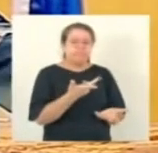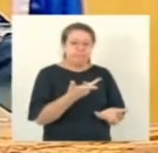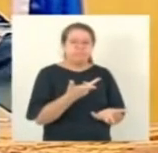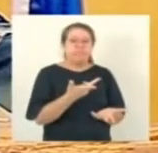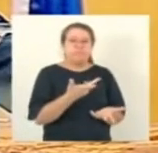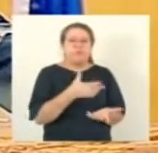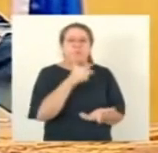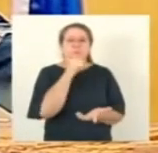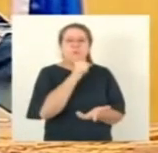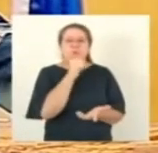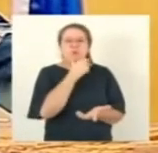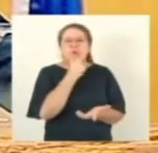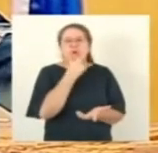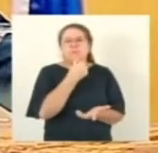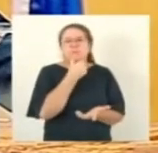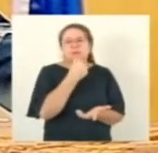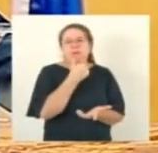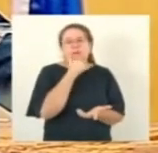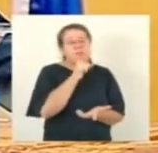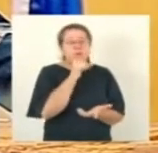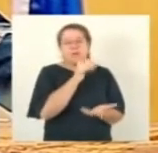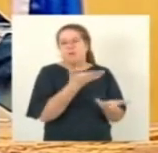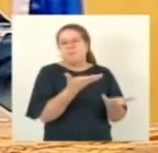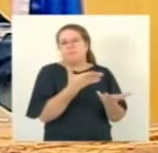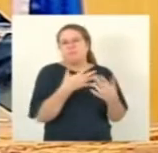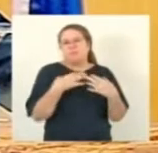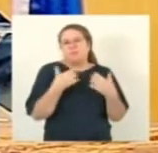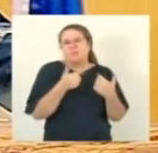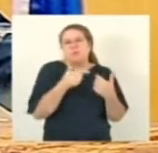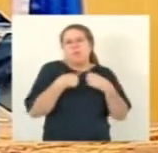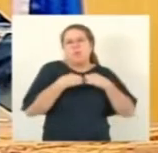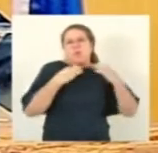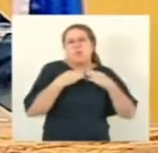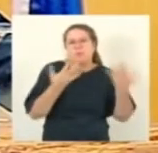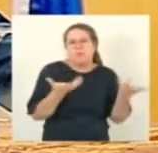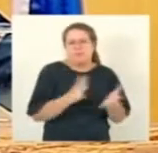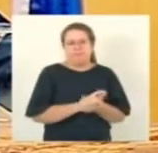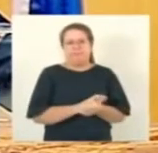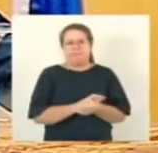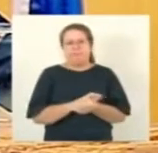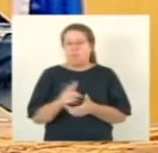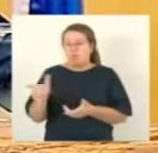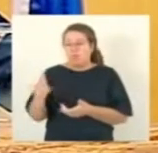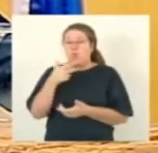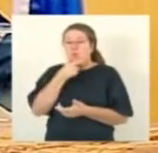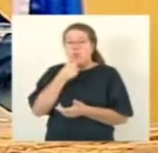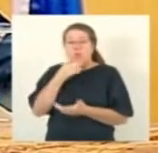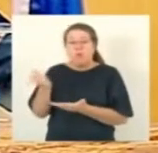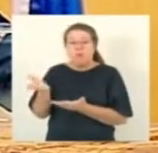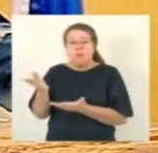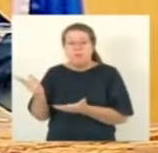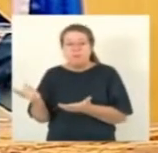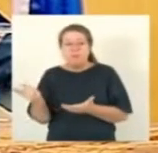que o Arthur Duval fez na Ucrânia? Ele foi lá não para ajudar, mas para fabricar coquetéis Molotov